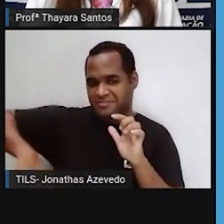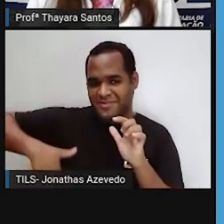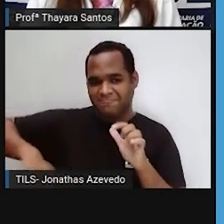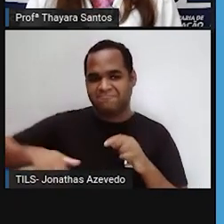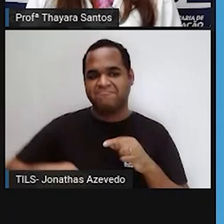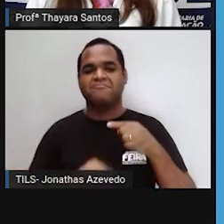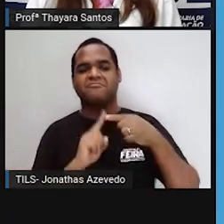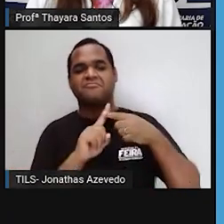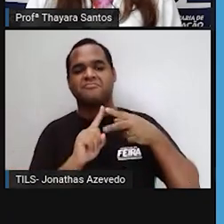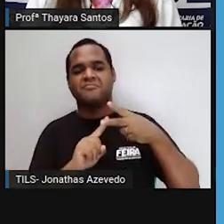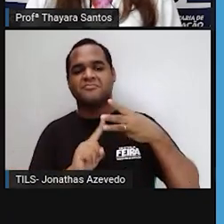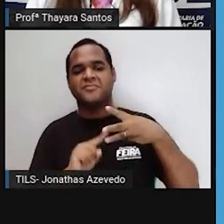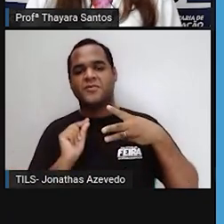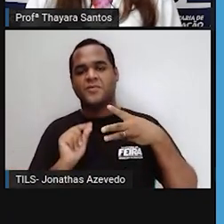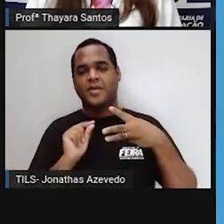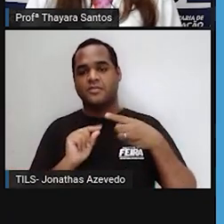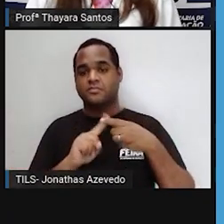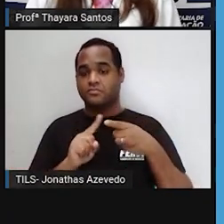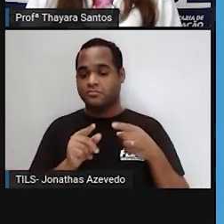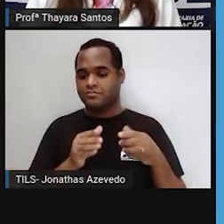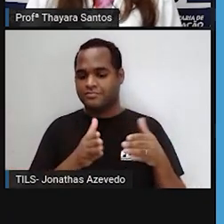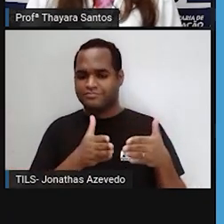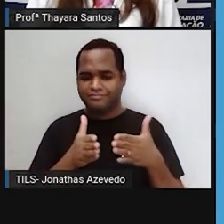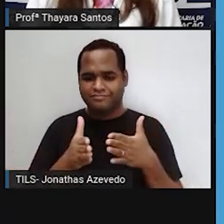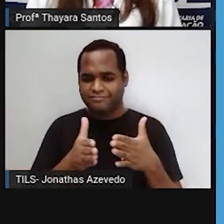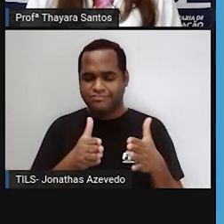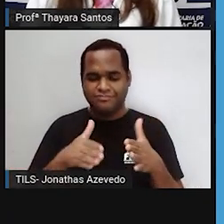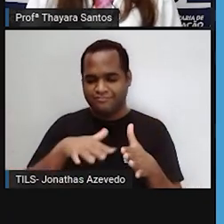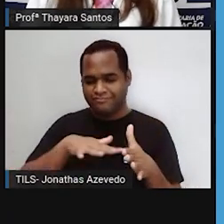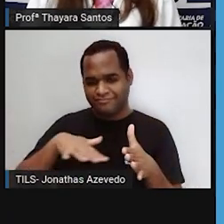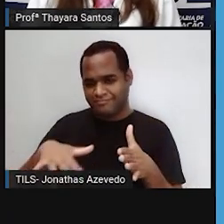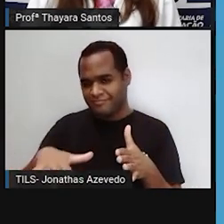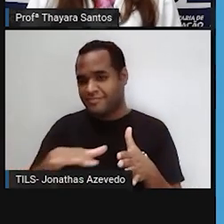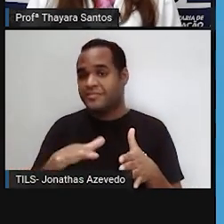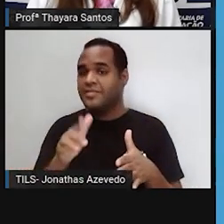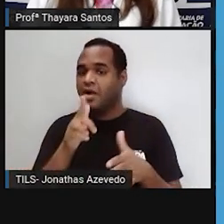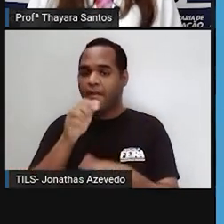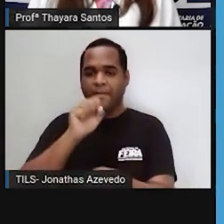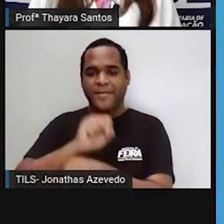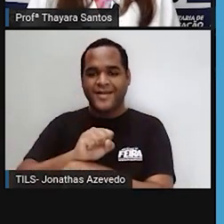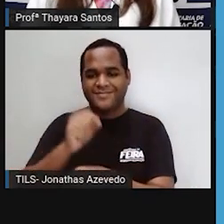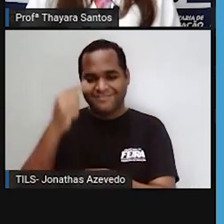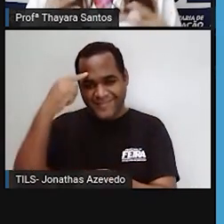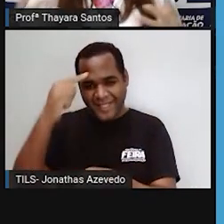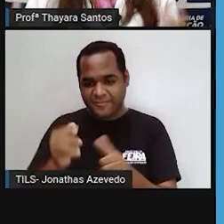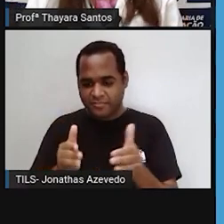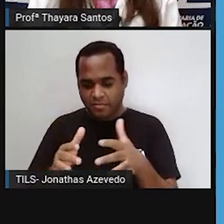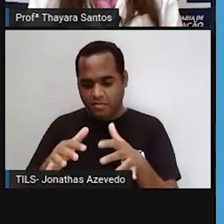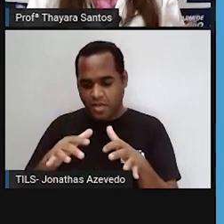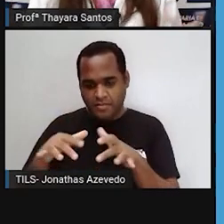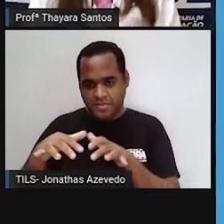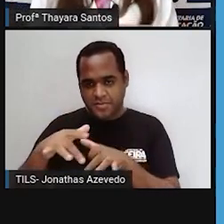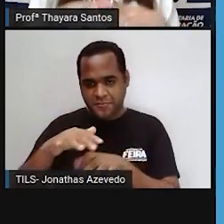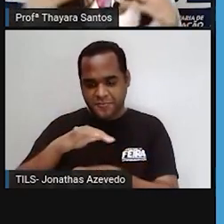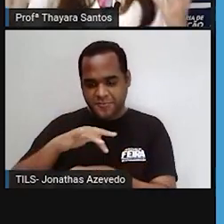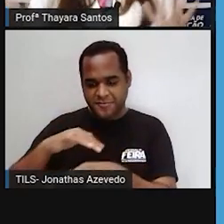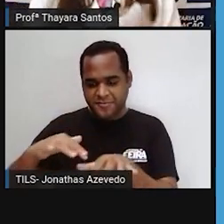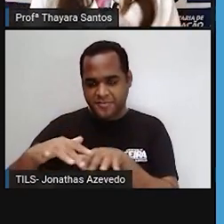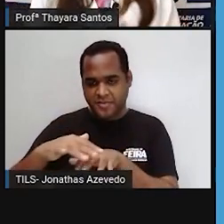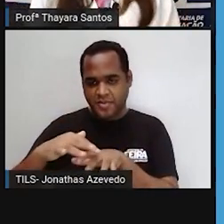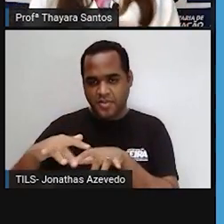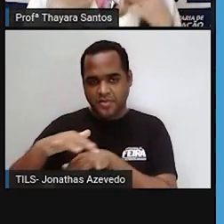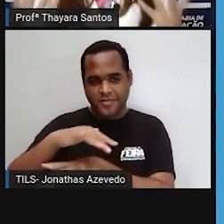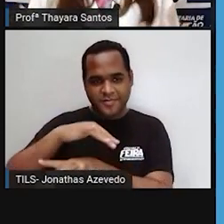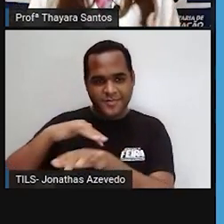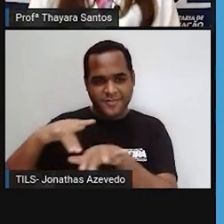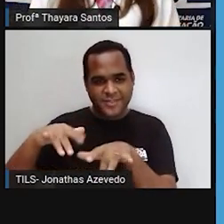diferença entre eles? Os lagos, eles são, geralmente, de água parada, né? Uma formação lagunar, acontece no